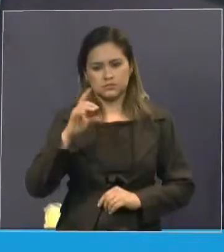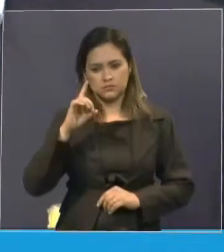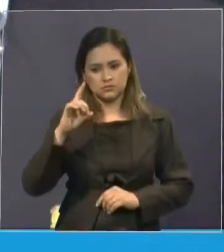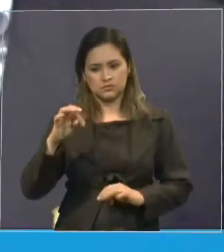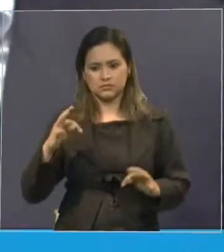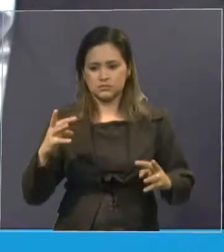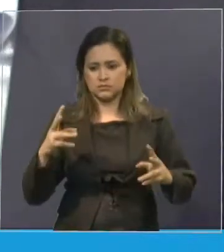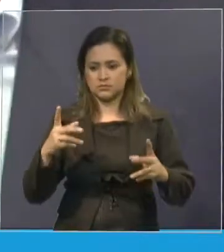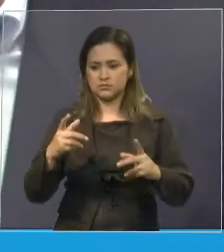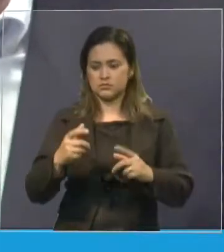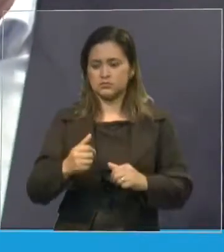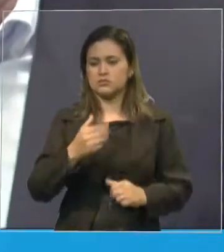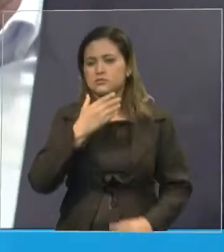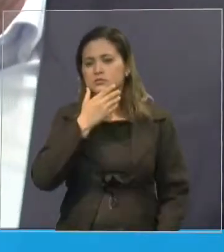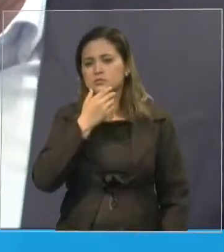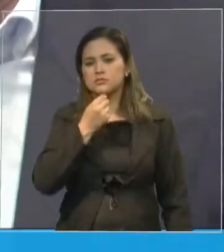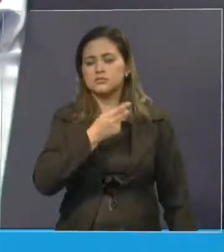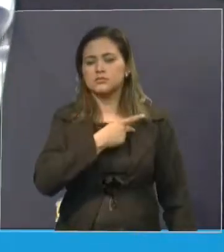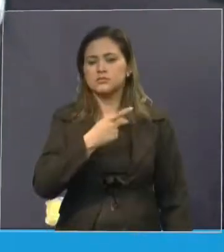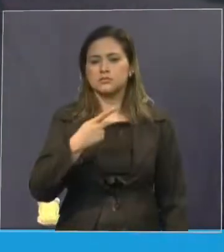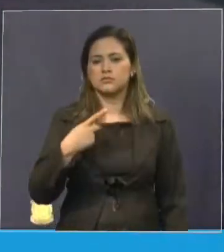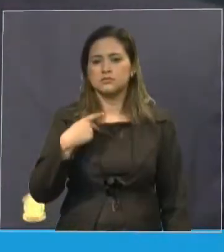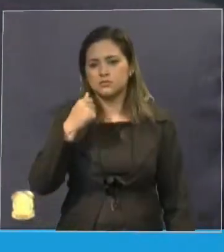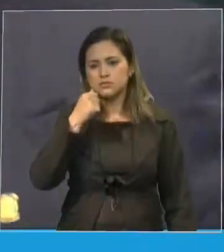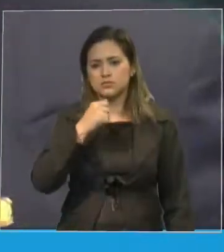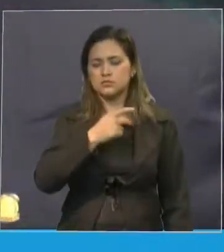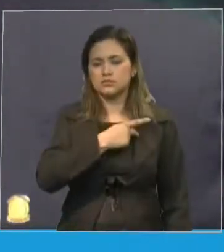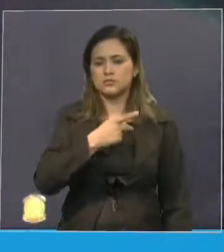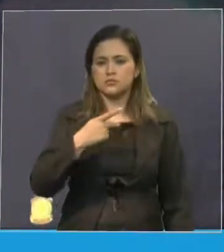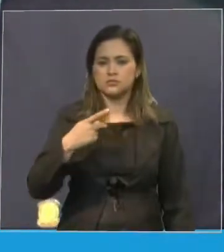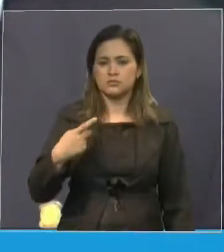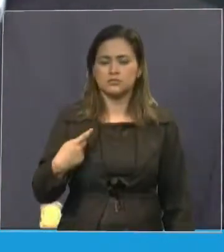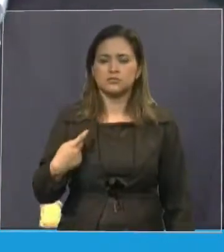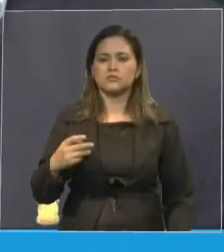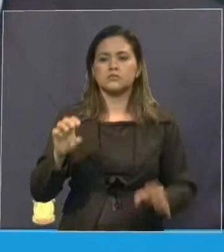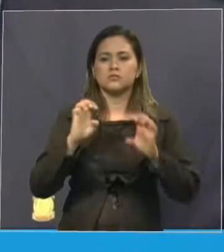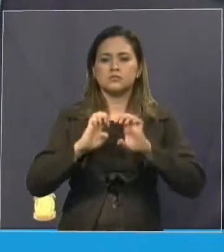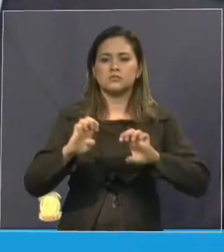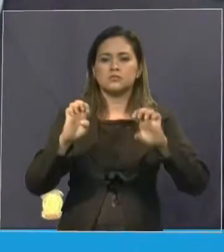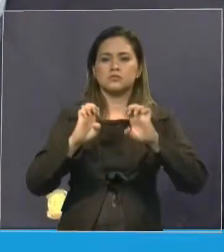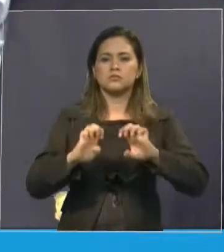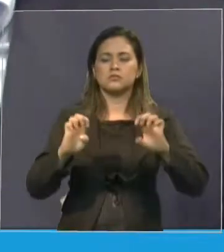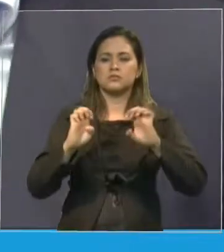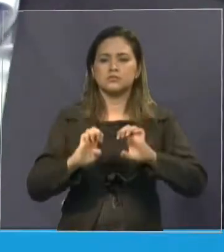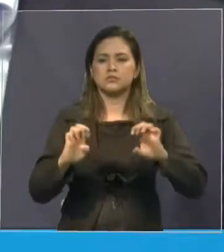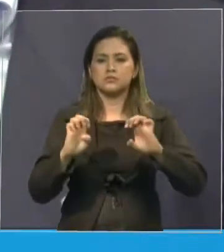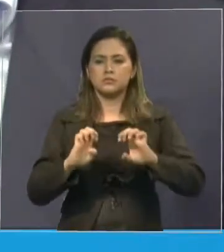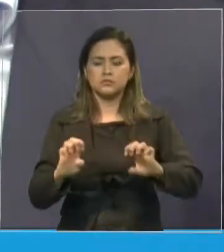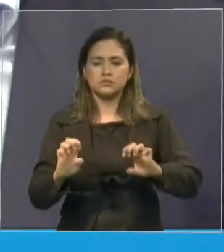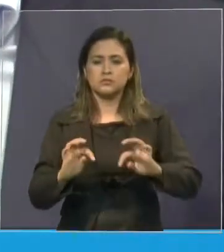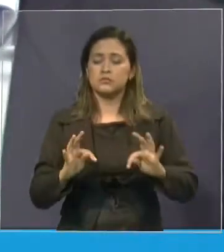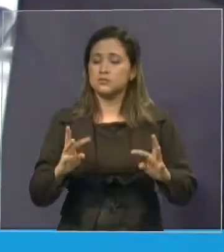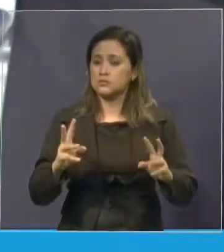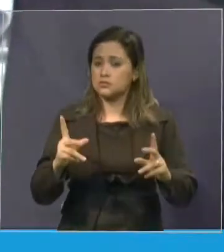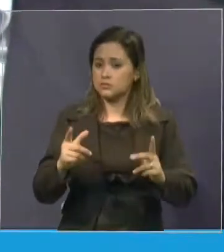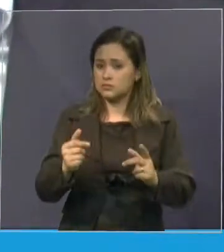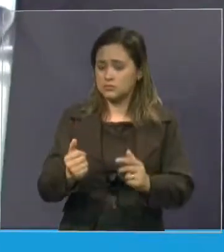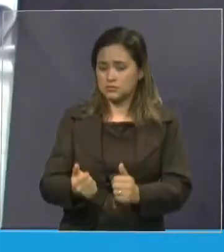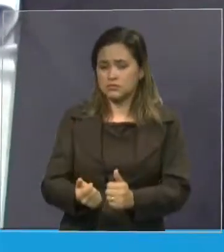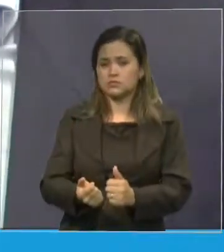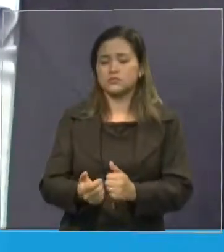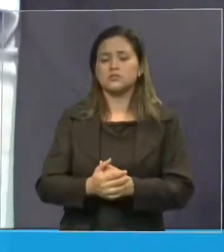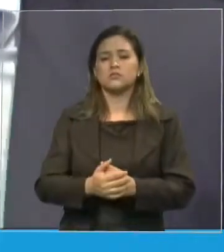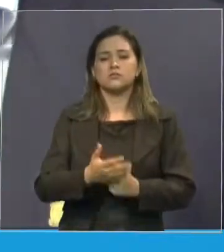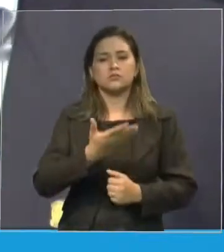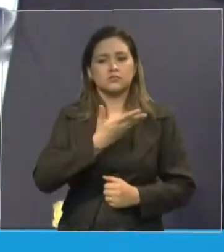pastoras, pastoras, evangelistas, presbíteros, todos os irmãos, amigos